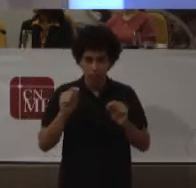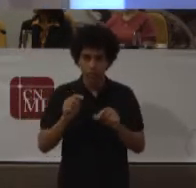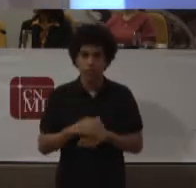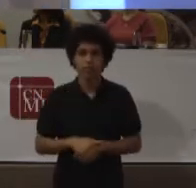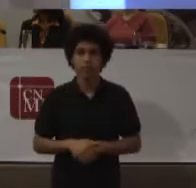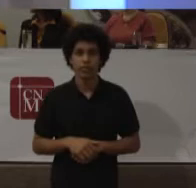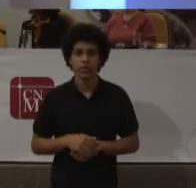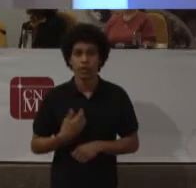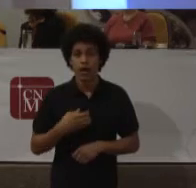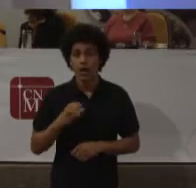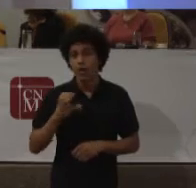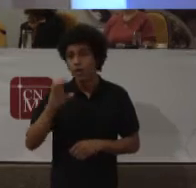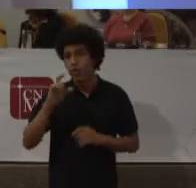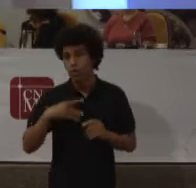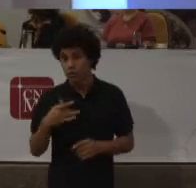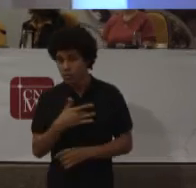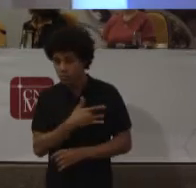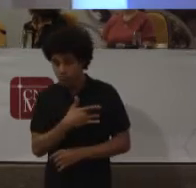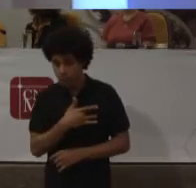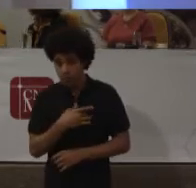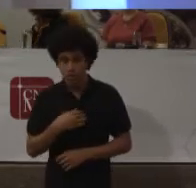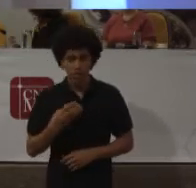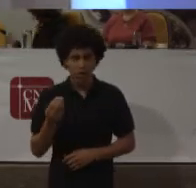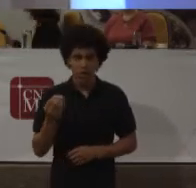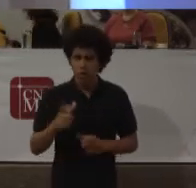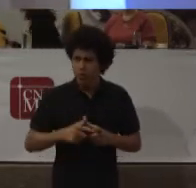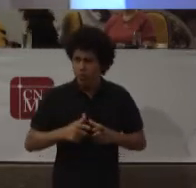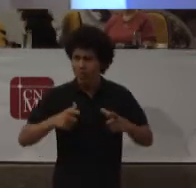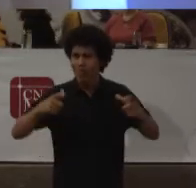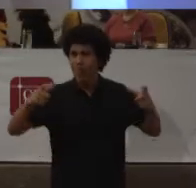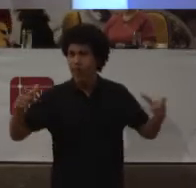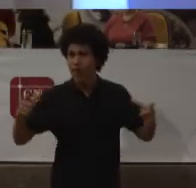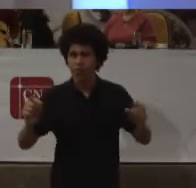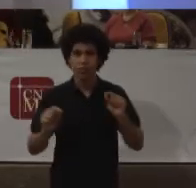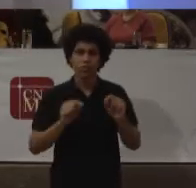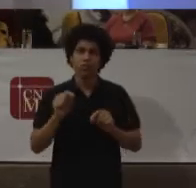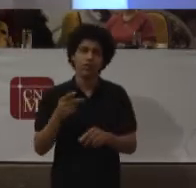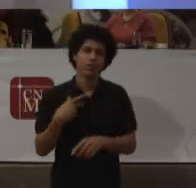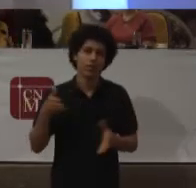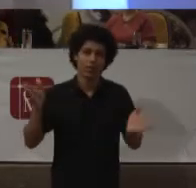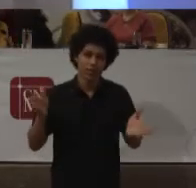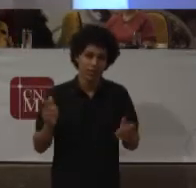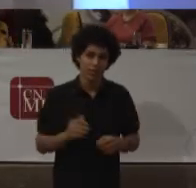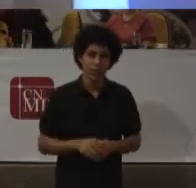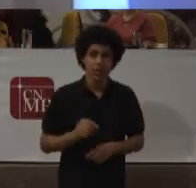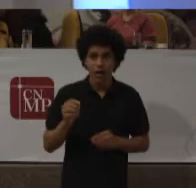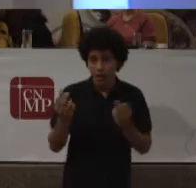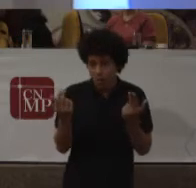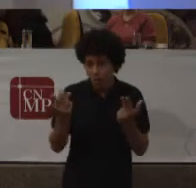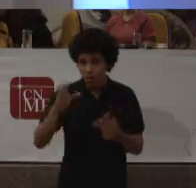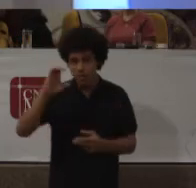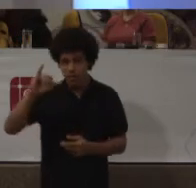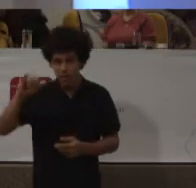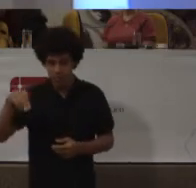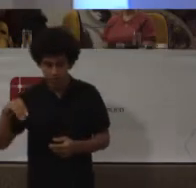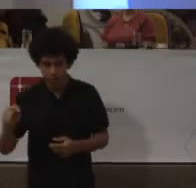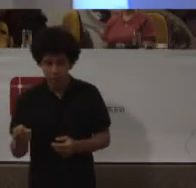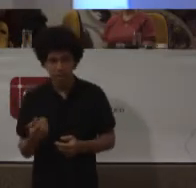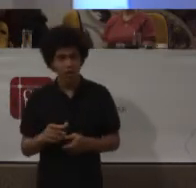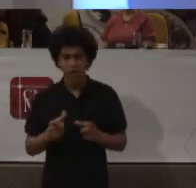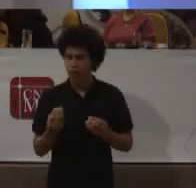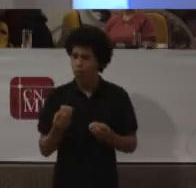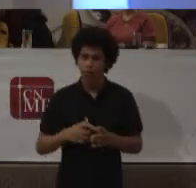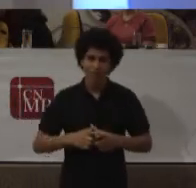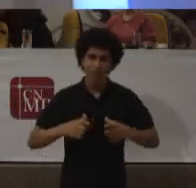A comissão Da saúde É muito maior Do que Seu eventual Presidente Assim como O CNMP É muito maior Do que Os seus